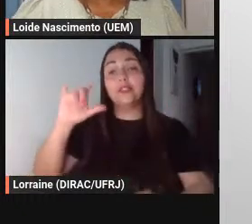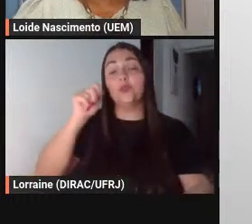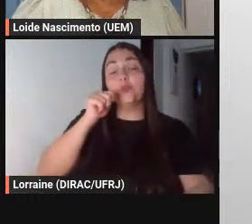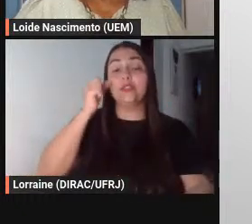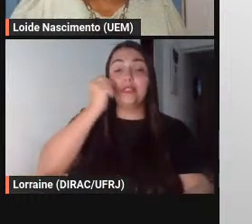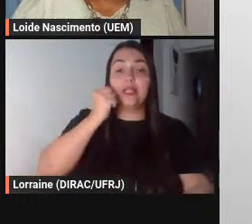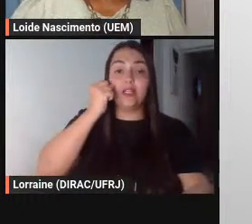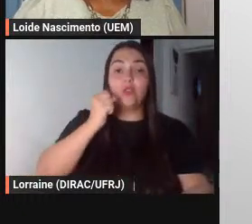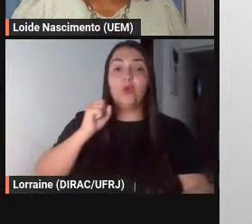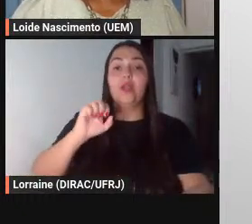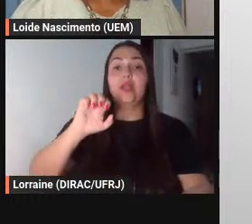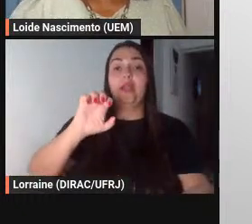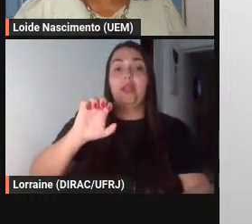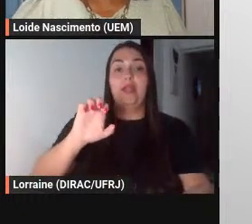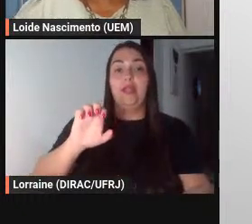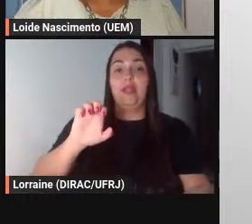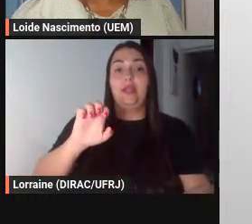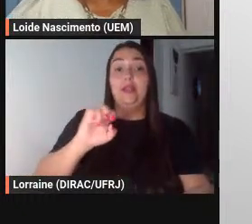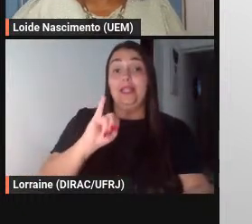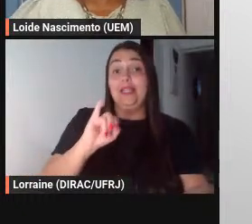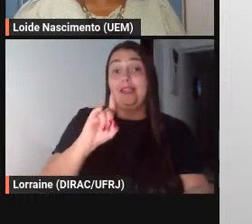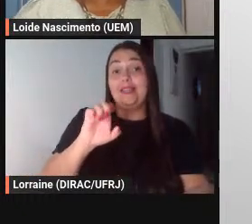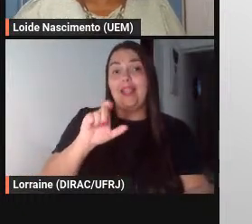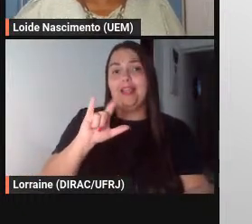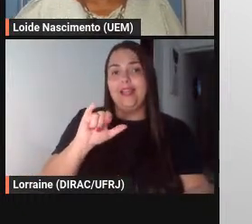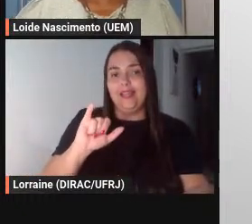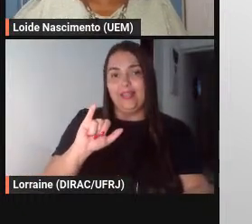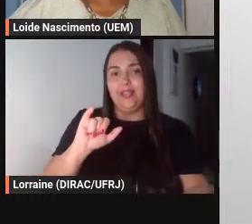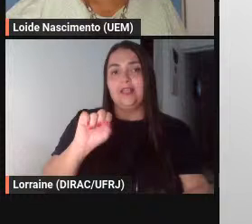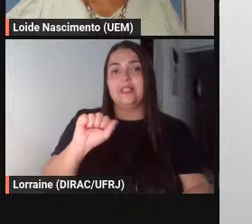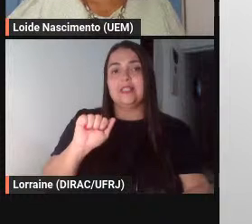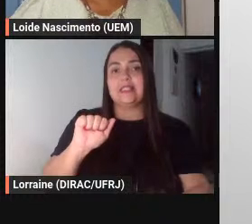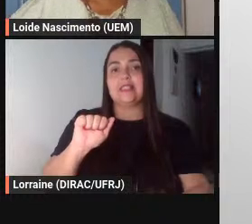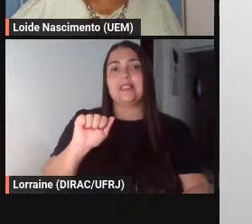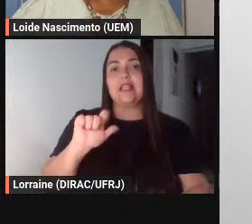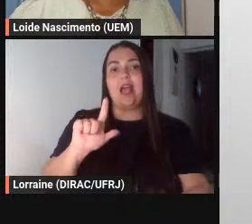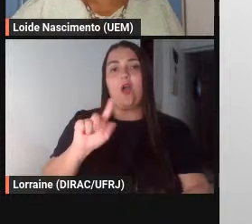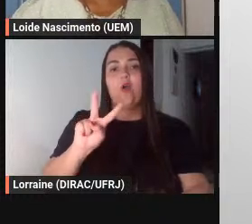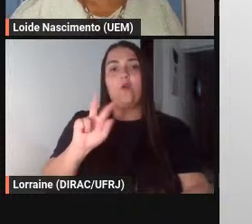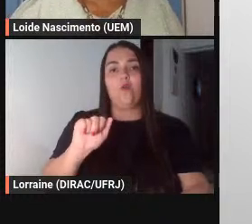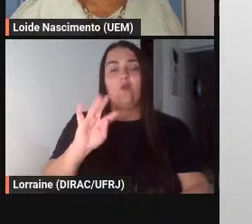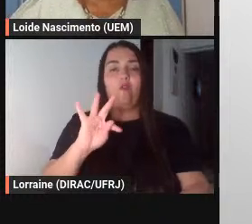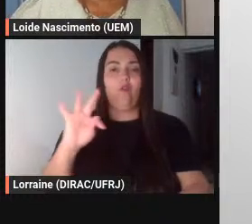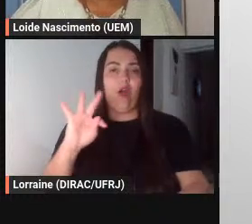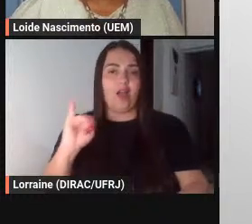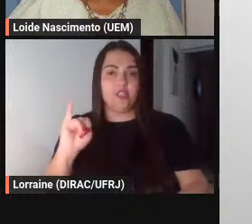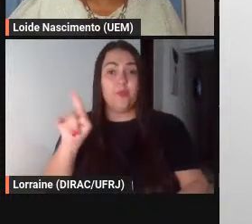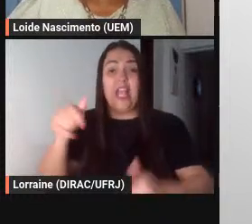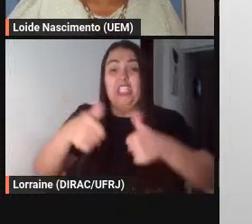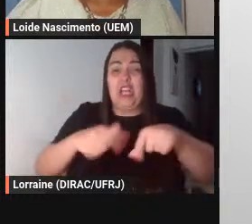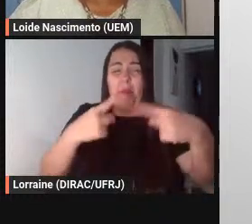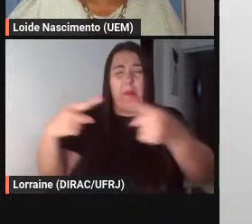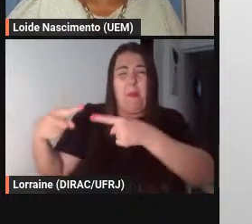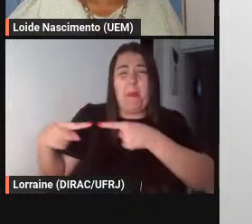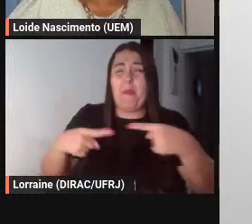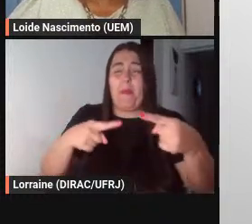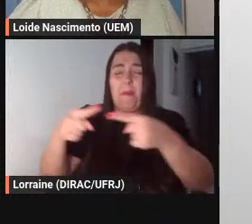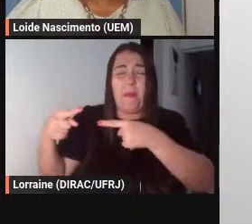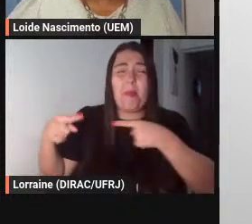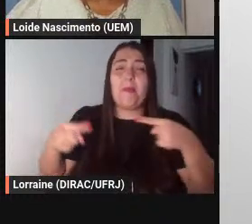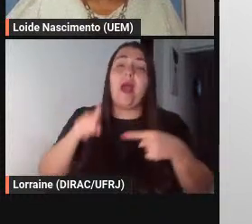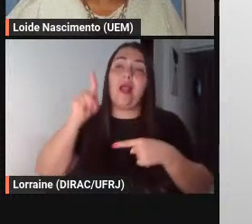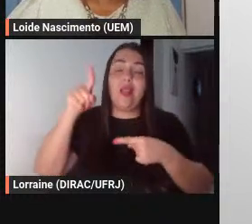né que diz assim né no momento assim de muita irritação de muita discussão lá no Congresso